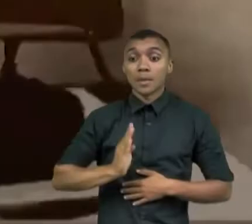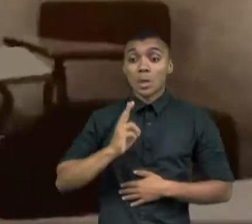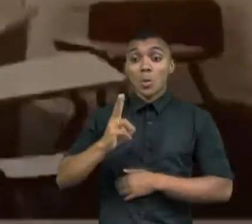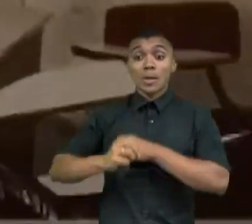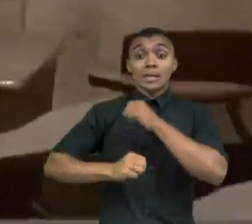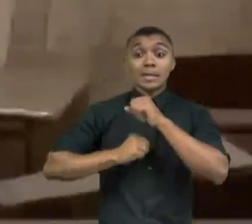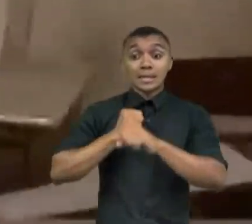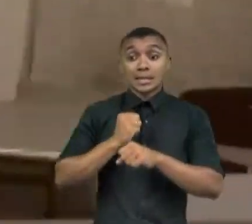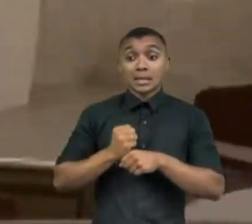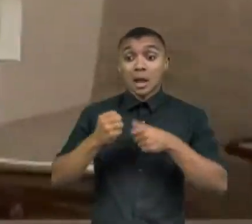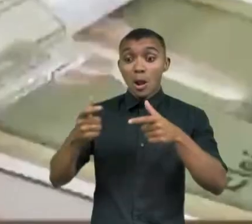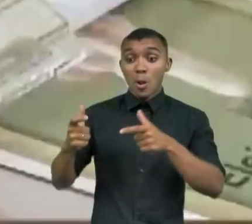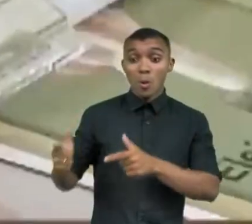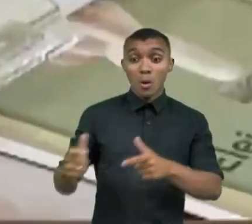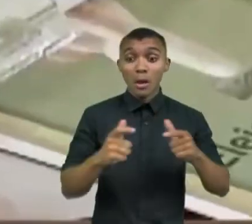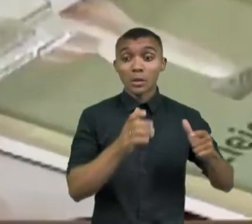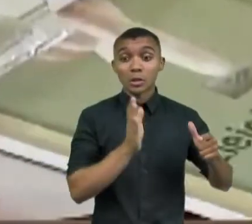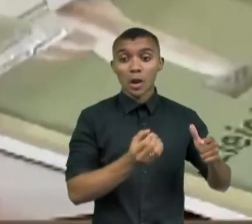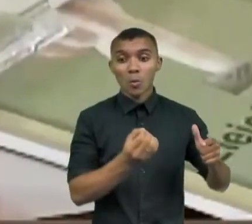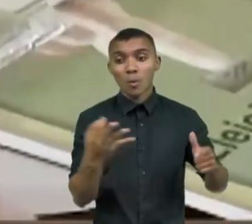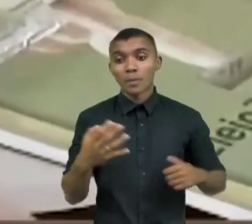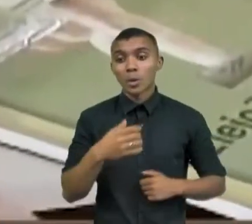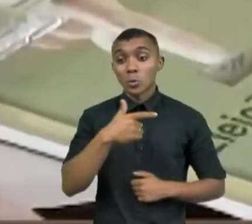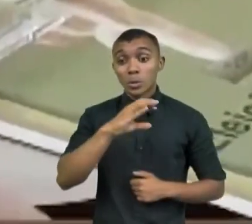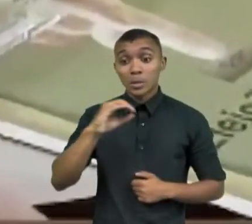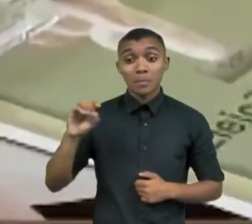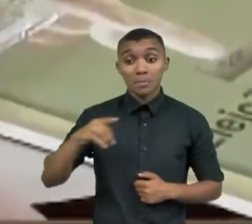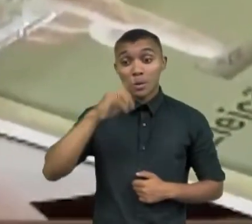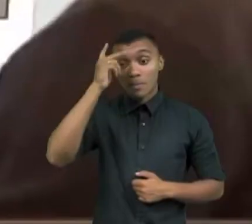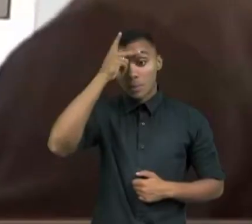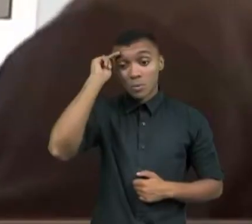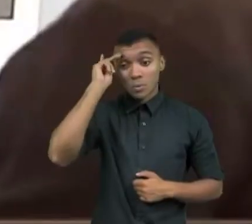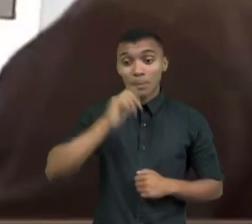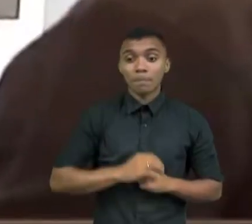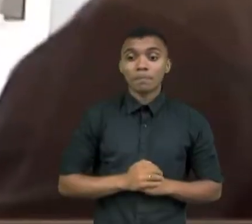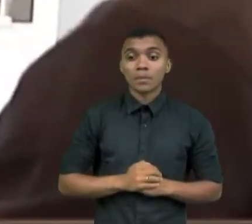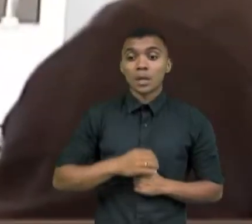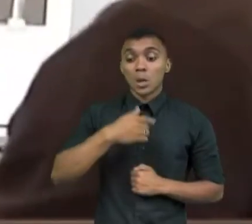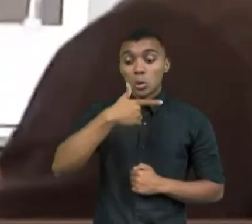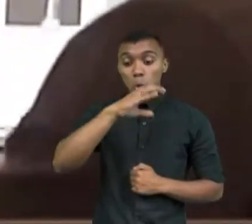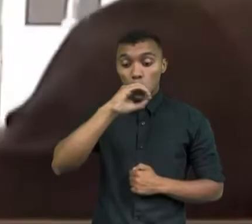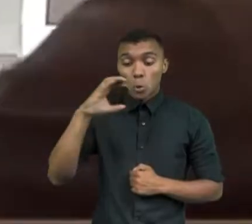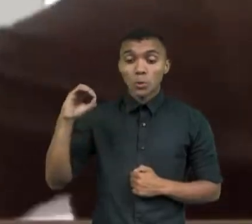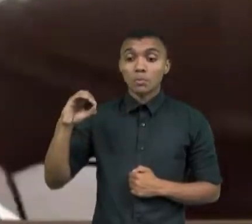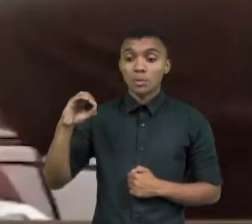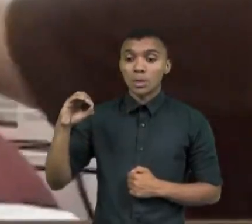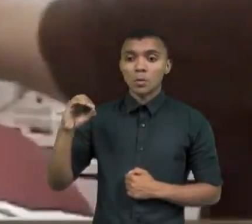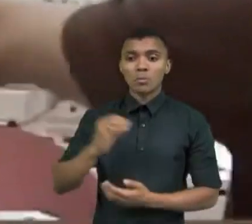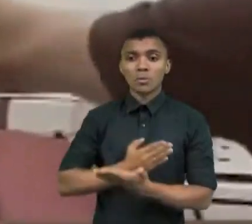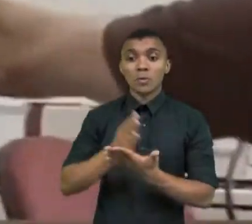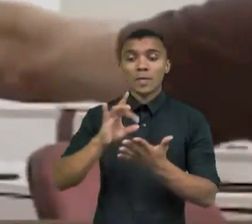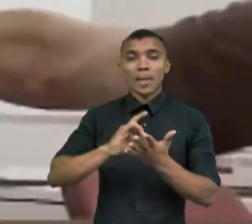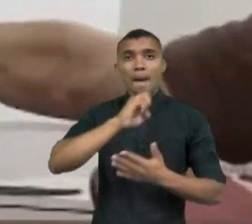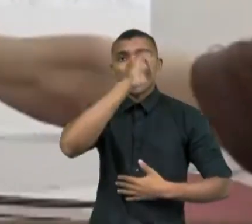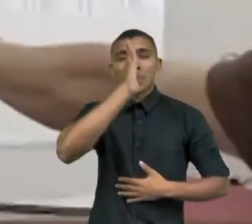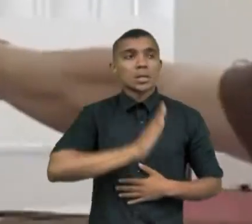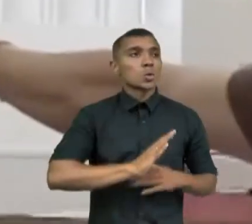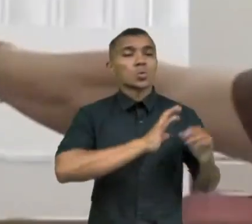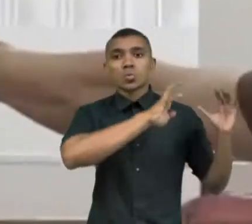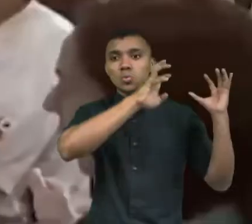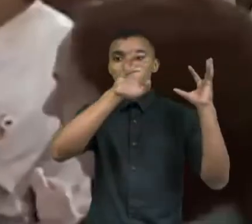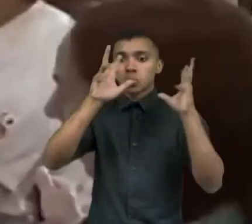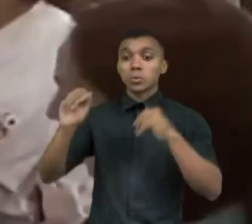municípios com mais de 200 mil eleitores. E nos anos 2000, todo o país passa a utilizar o voto